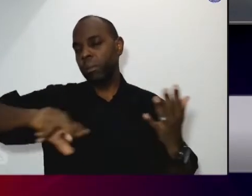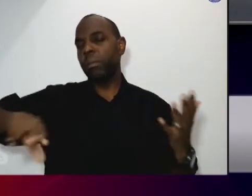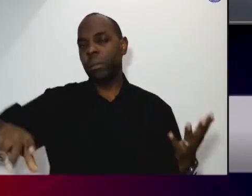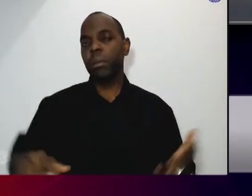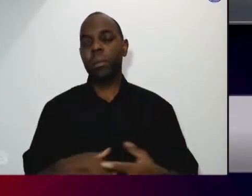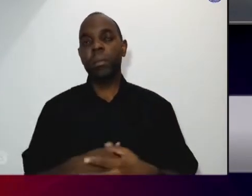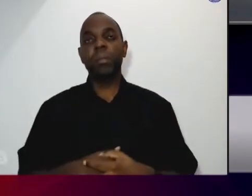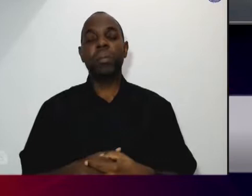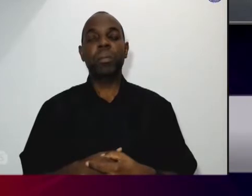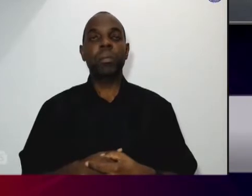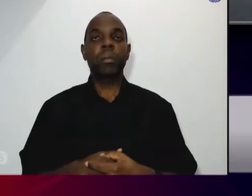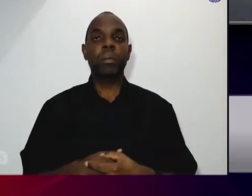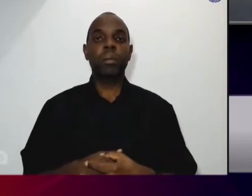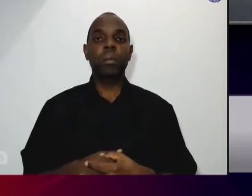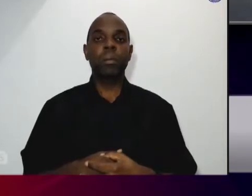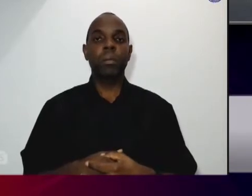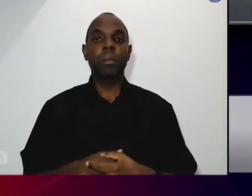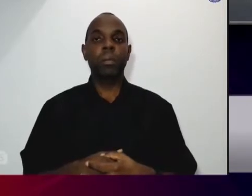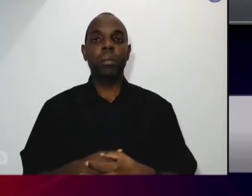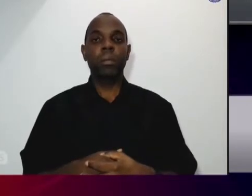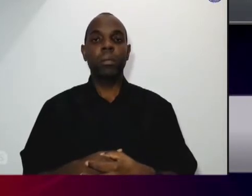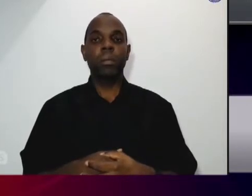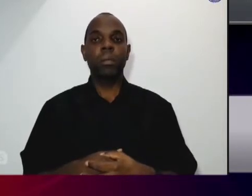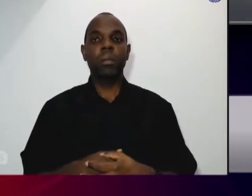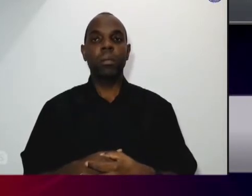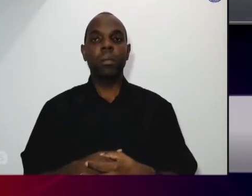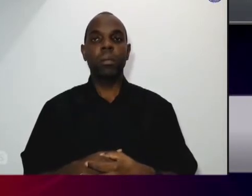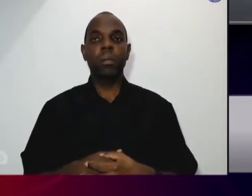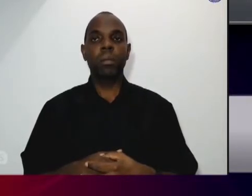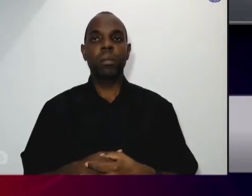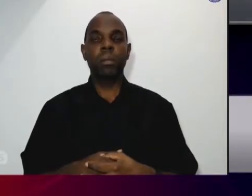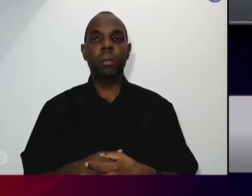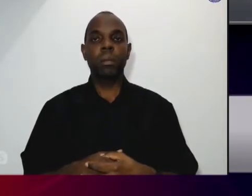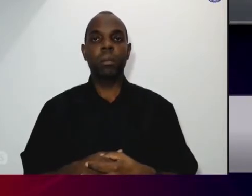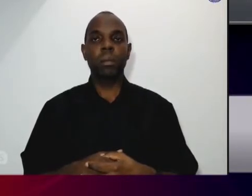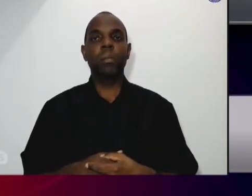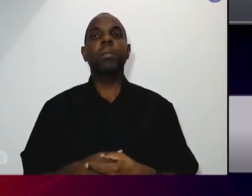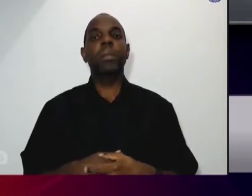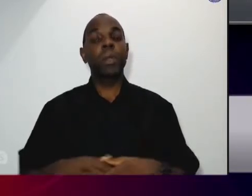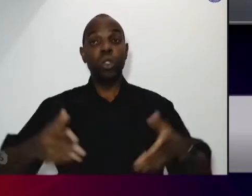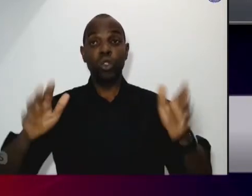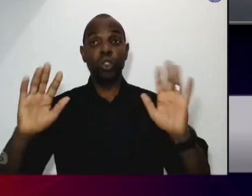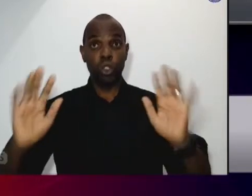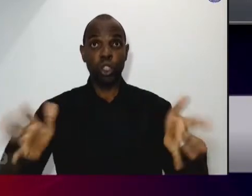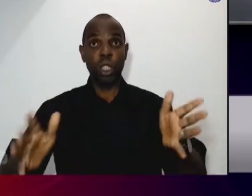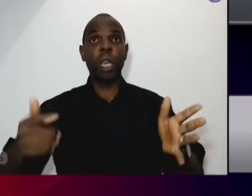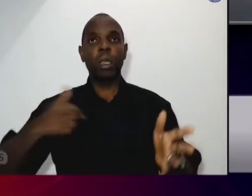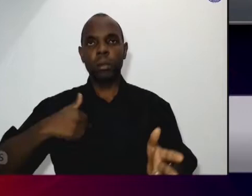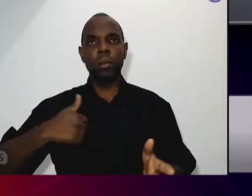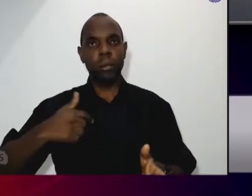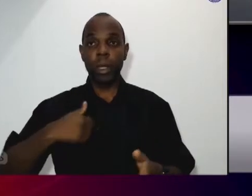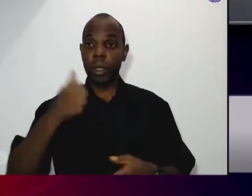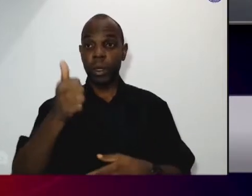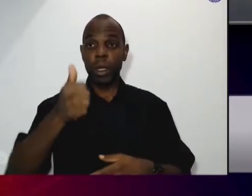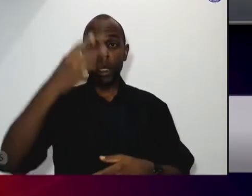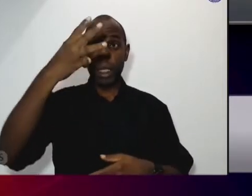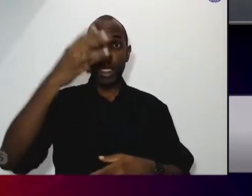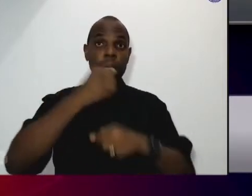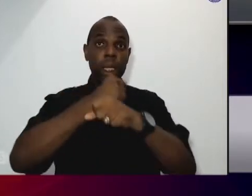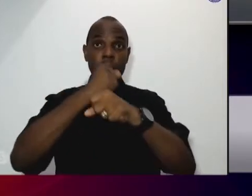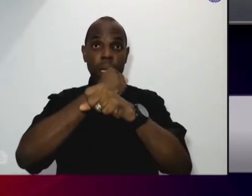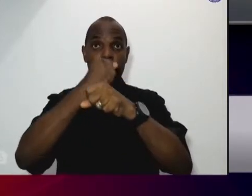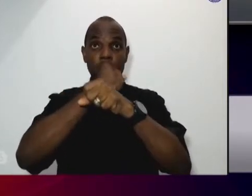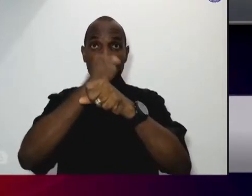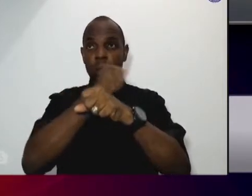acontece que eu sempre eu estou há 13 anos lidando com pessoas em situação de rua a gente começou dando